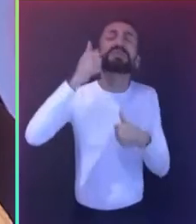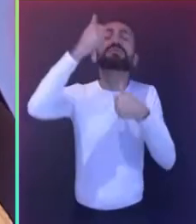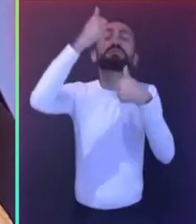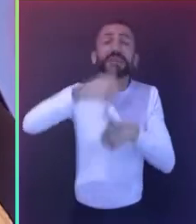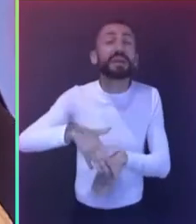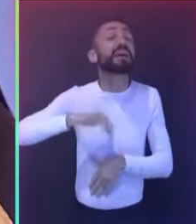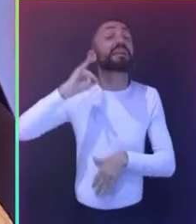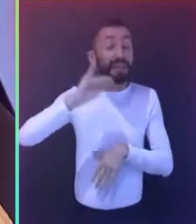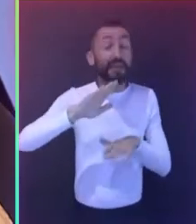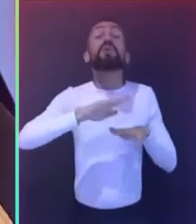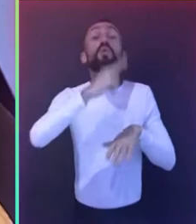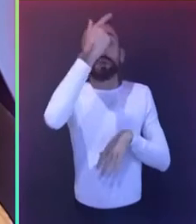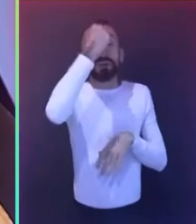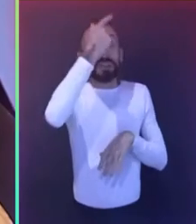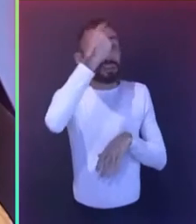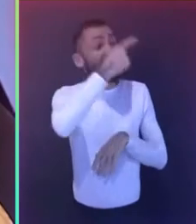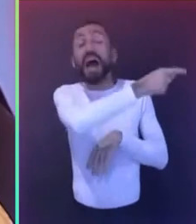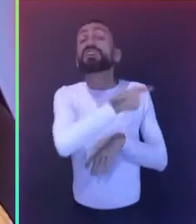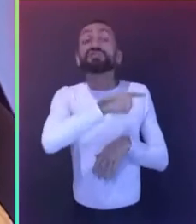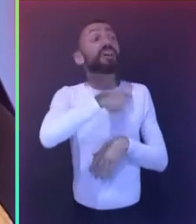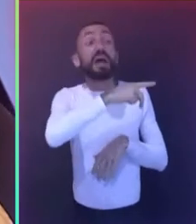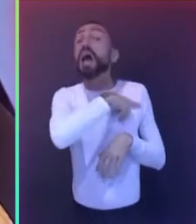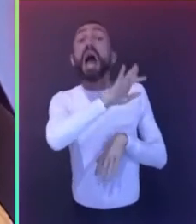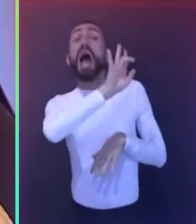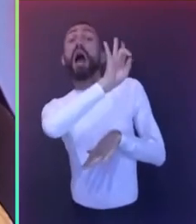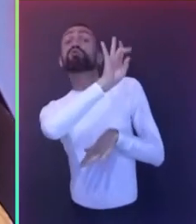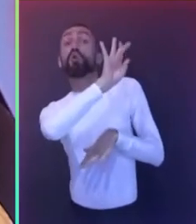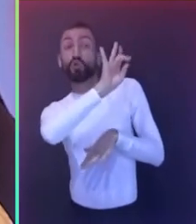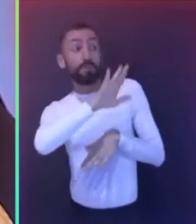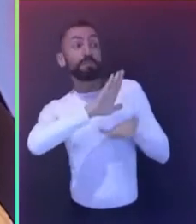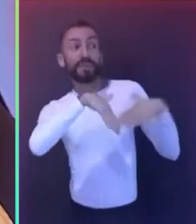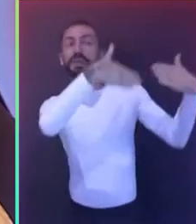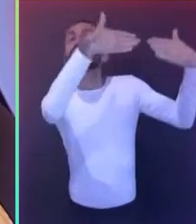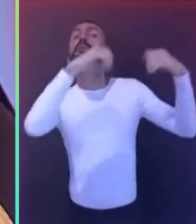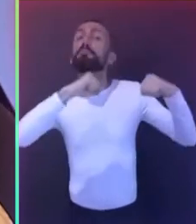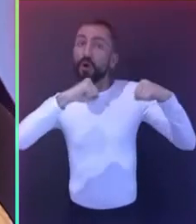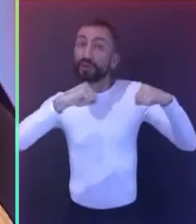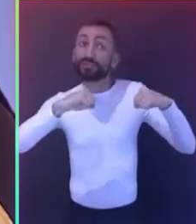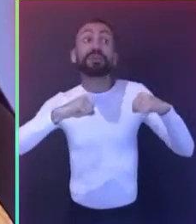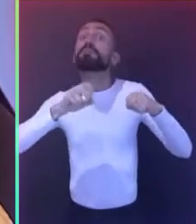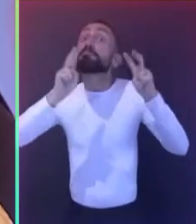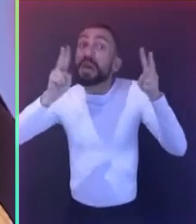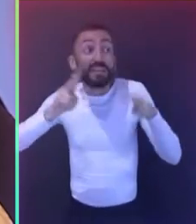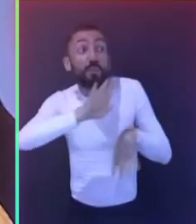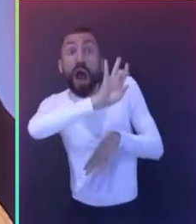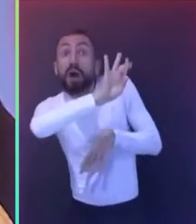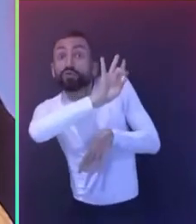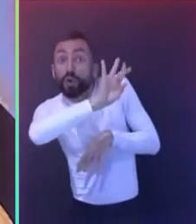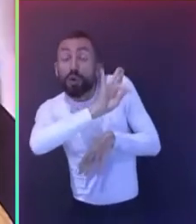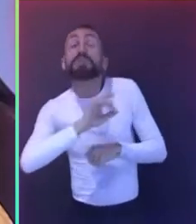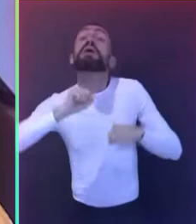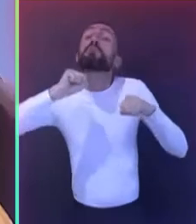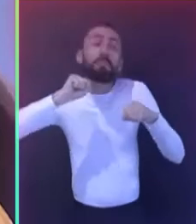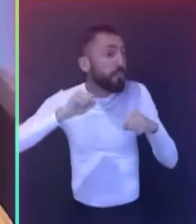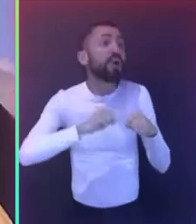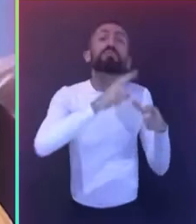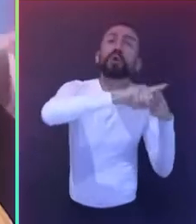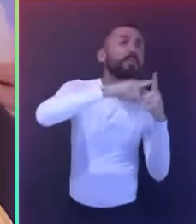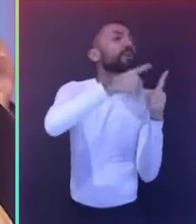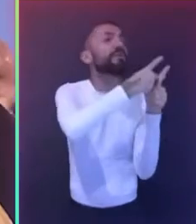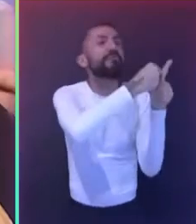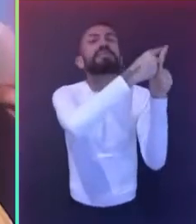autonomia universitária. Foi este modelo que permitiu lidar com as crises sem deixar de responder às